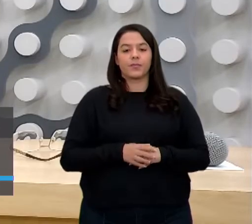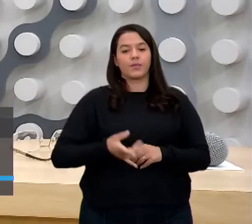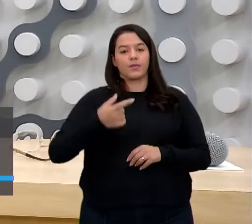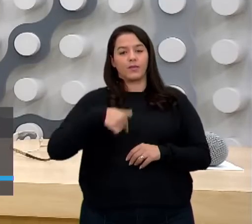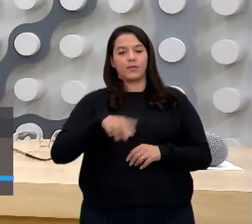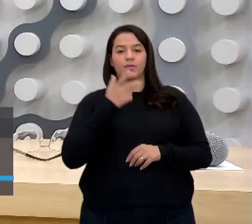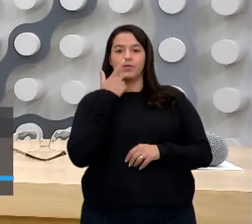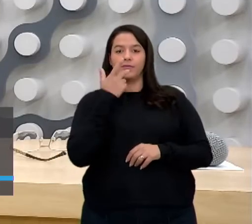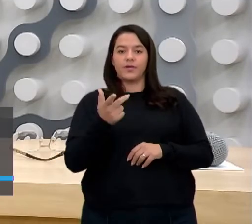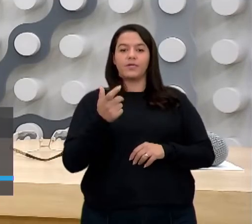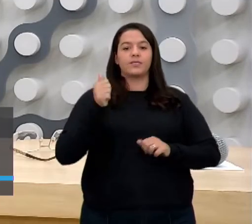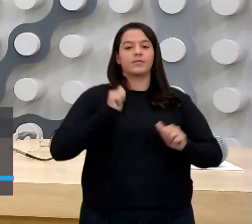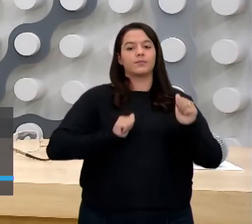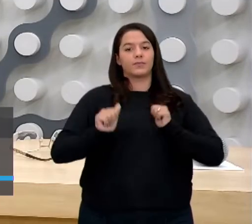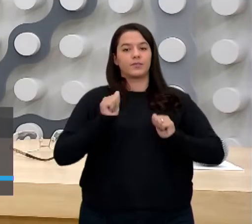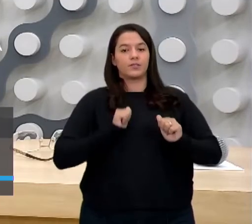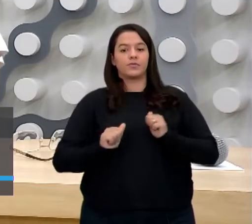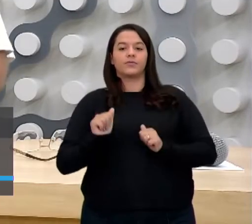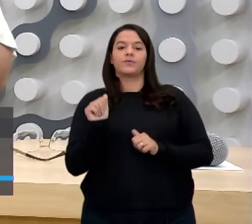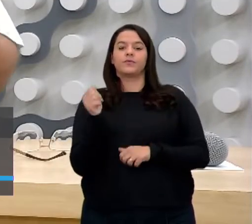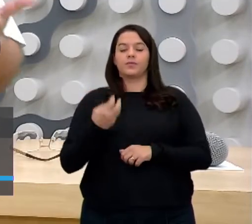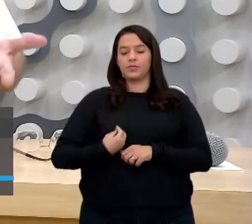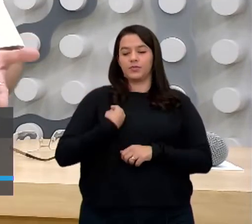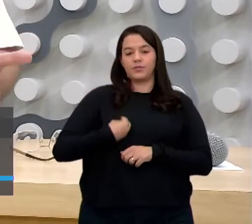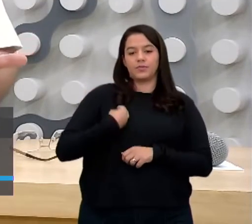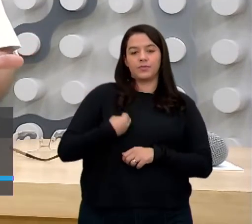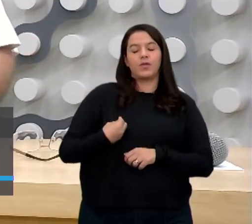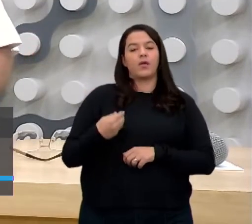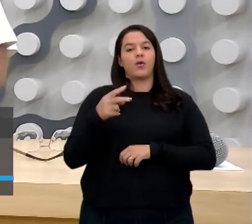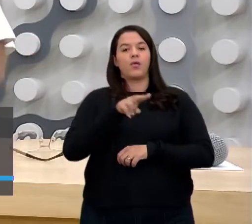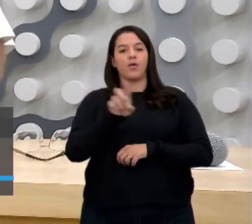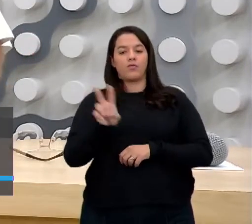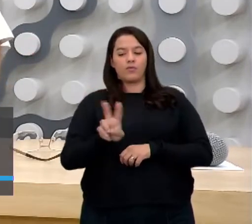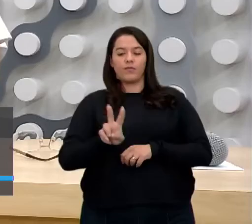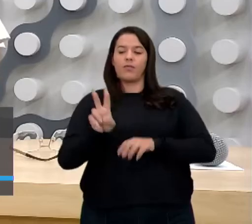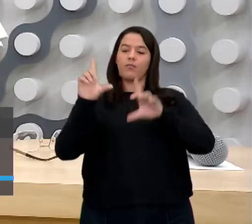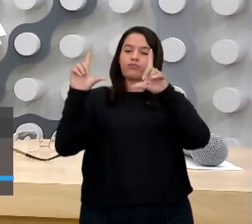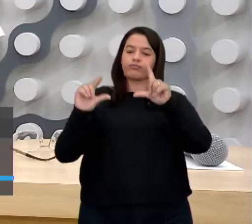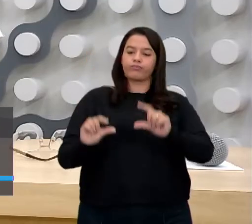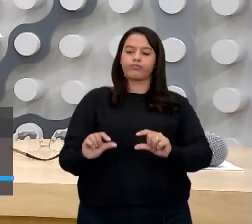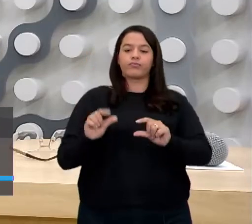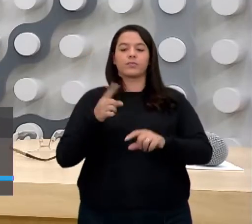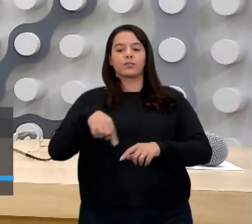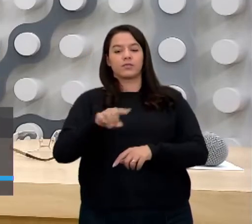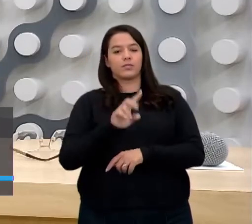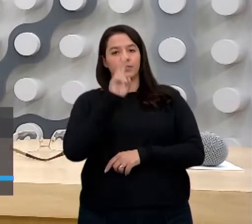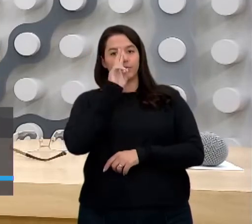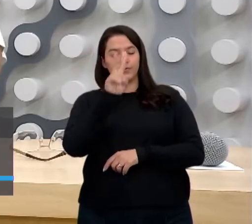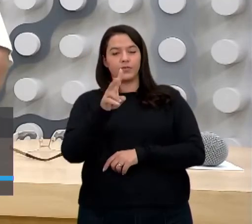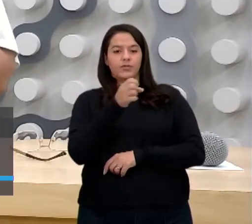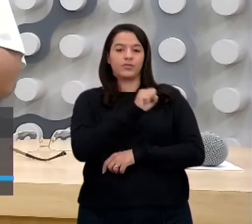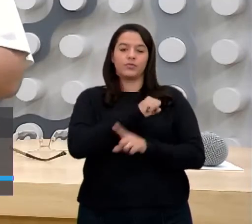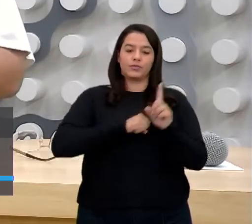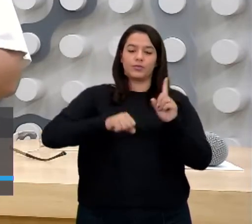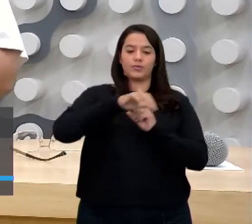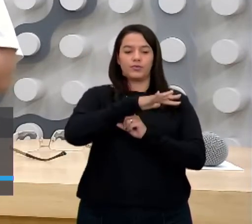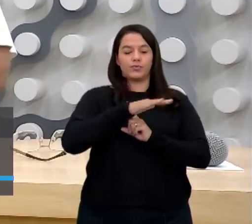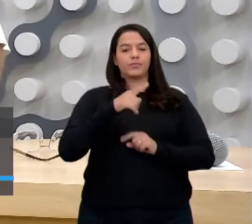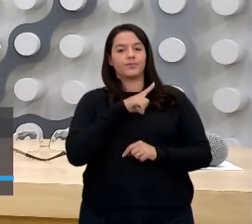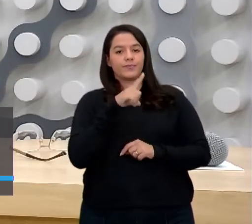expectativa de vida e vê esses valores muito baixos, é porque tem uma relação forte com a questão social. Aí vem